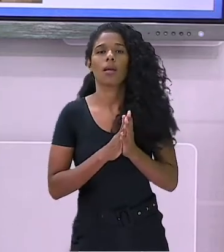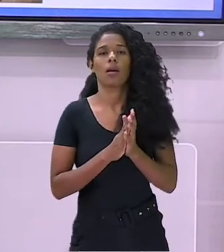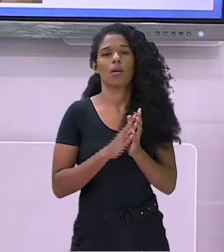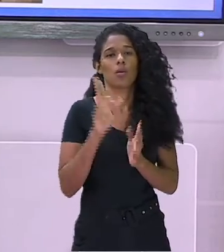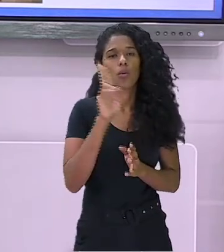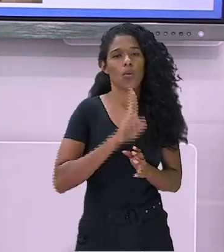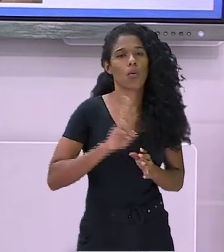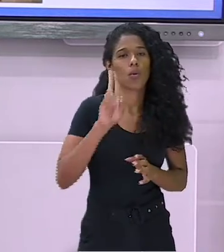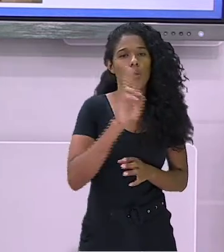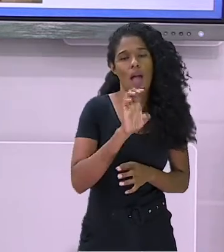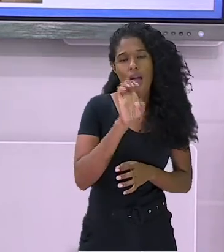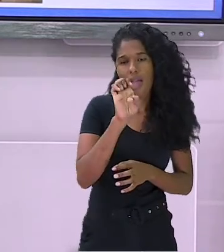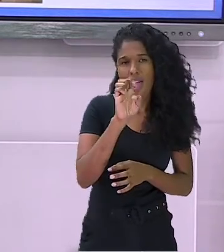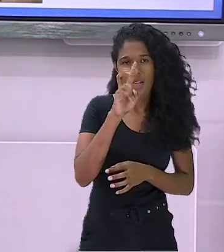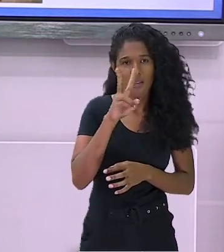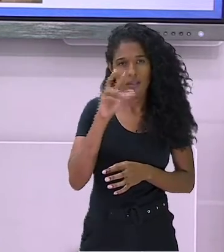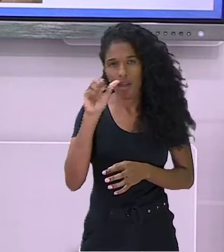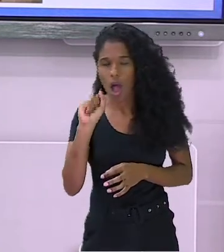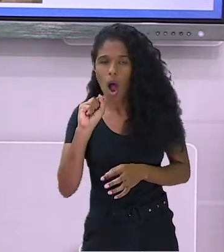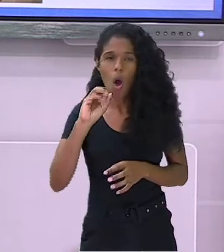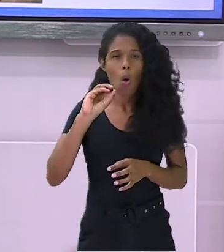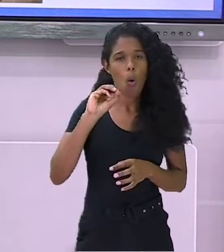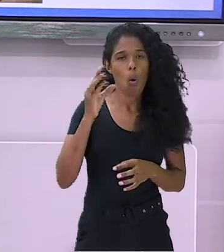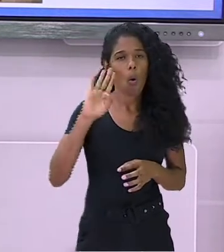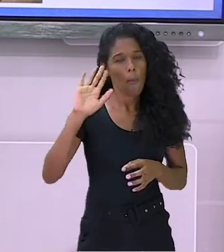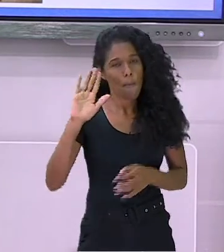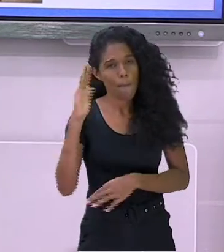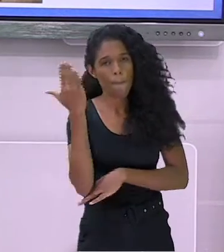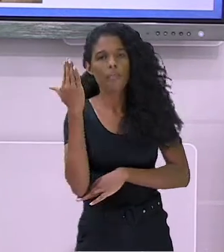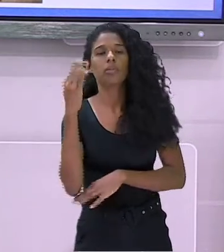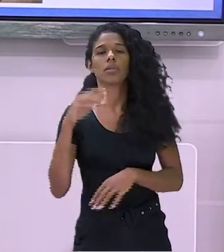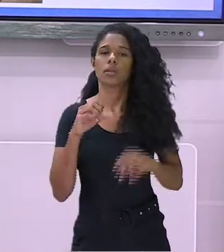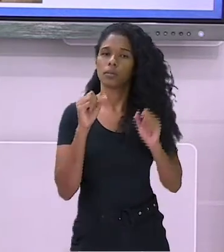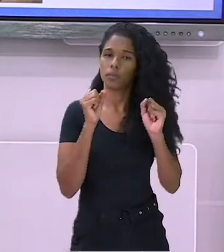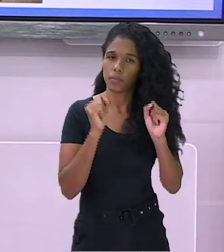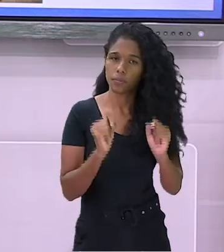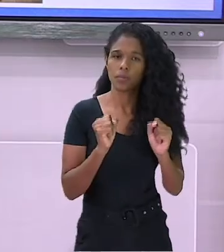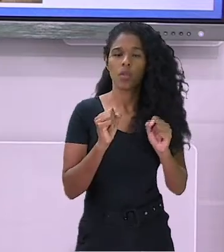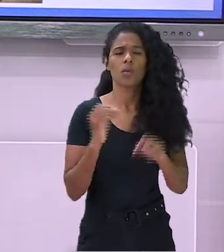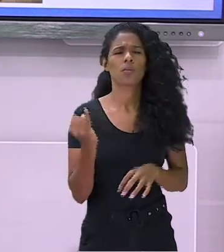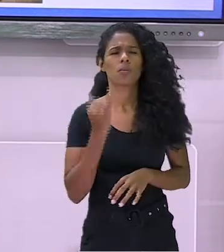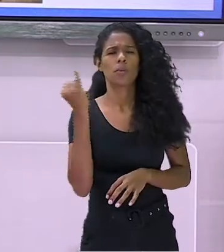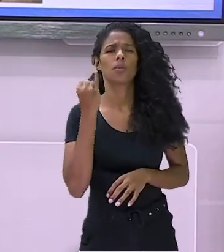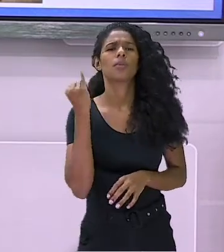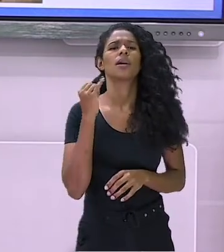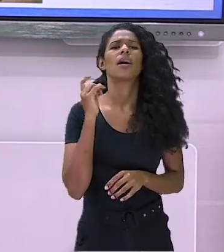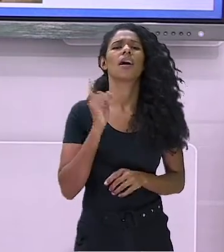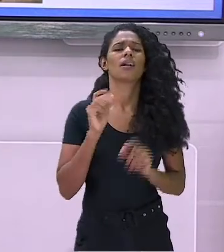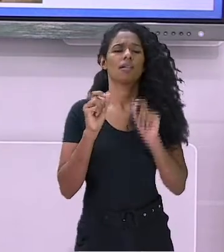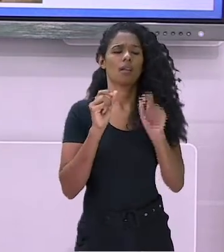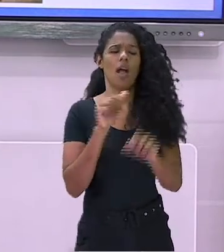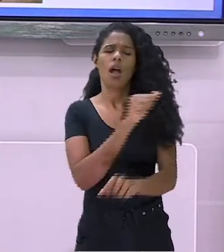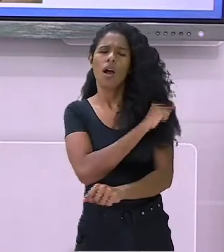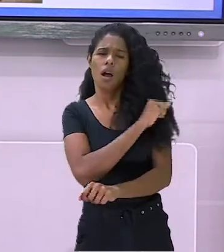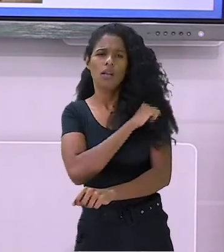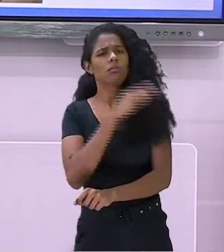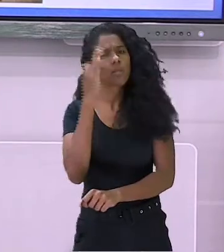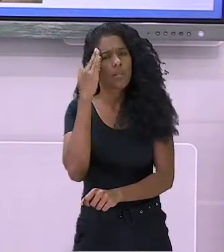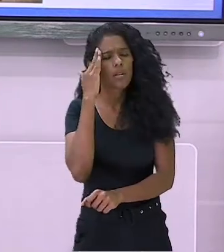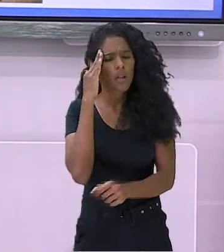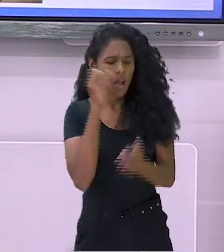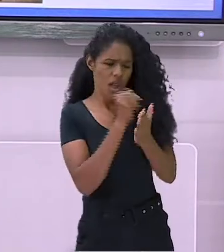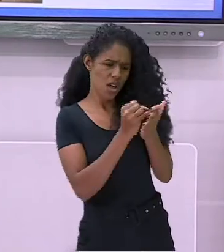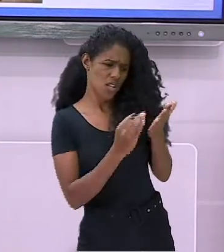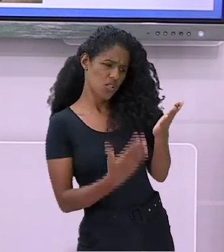O importante é que o aluno aprenda o conceito que está sendo pedido na atividade. Por exemplo, se o enunciado